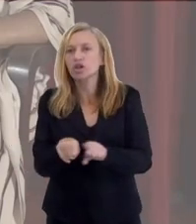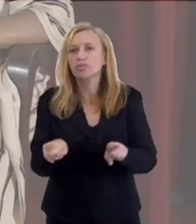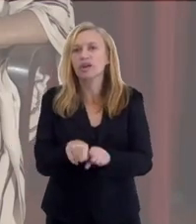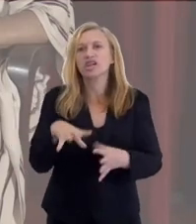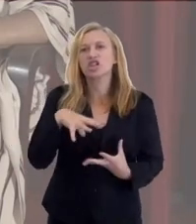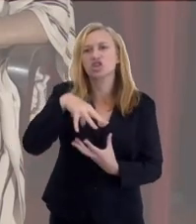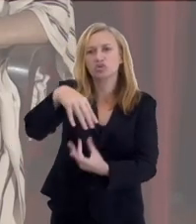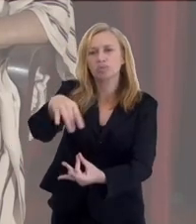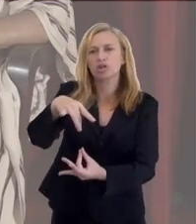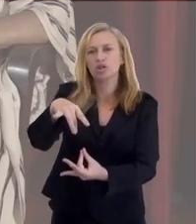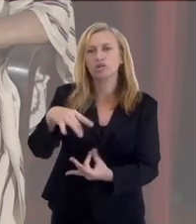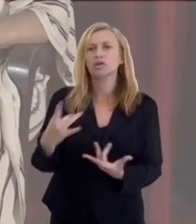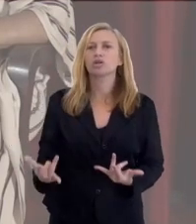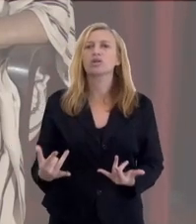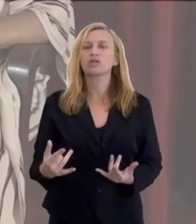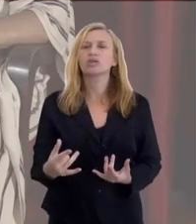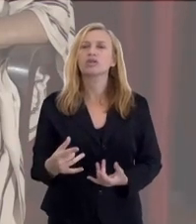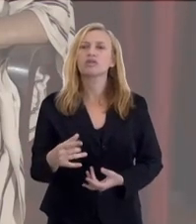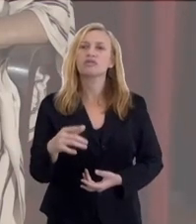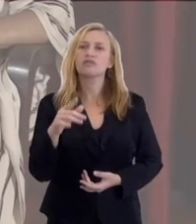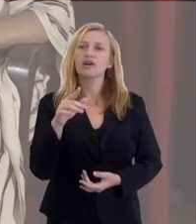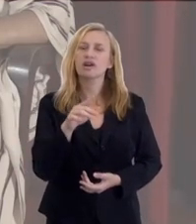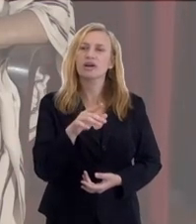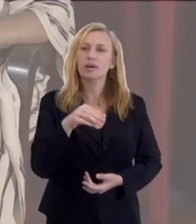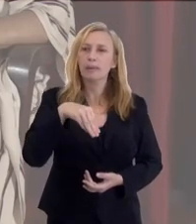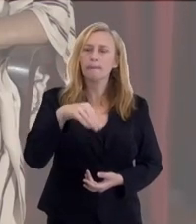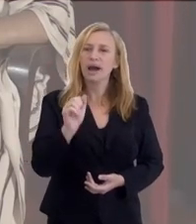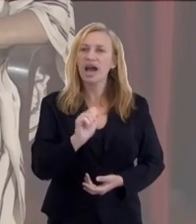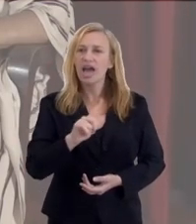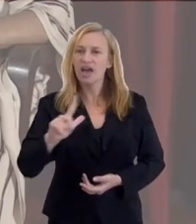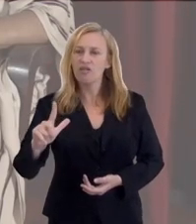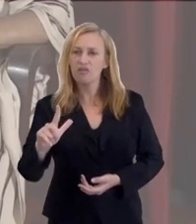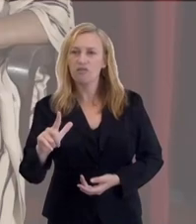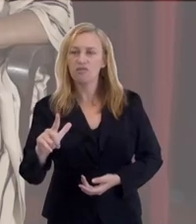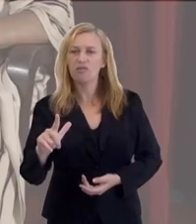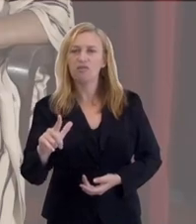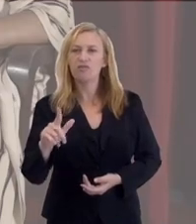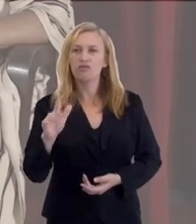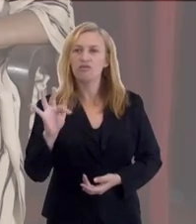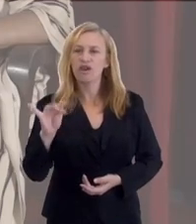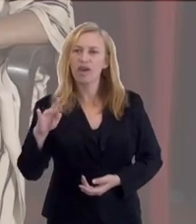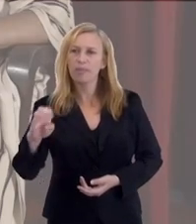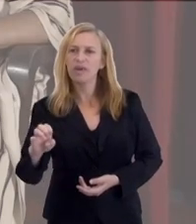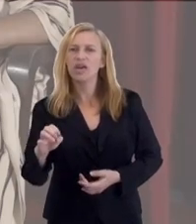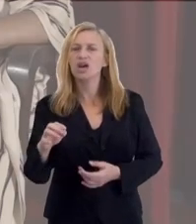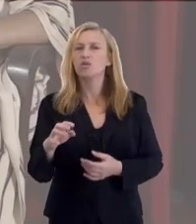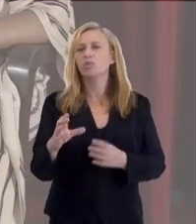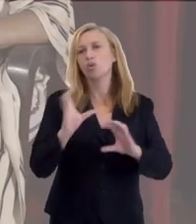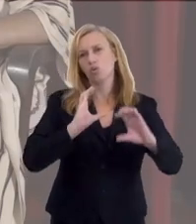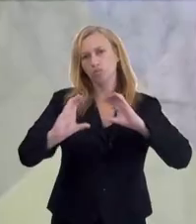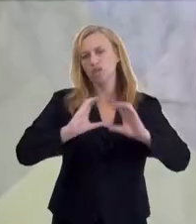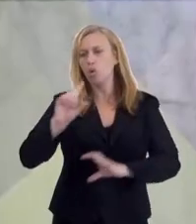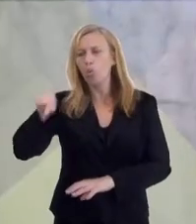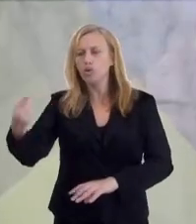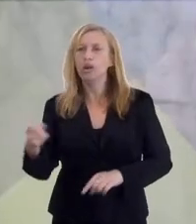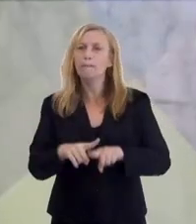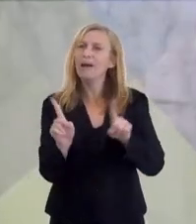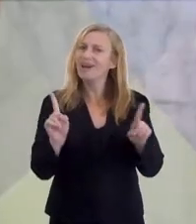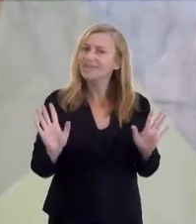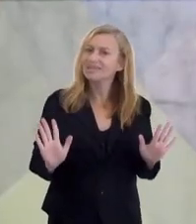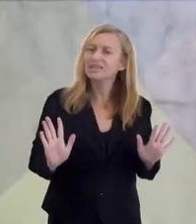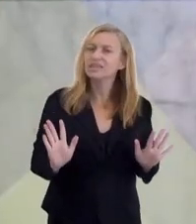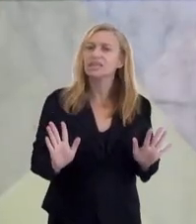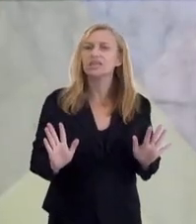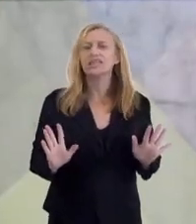Tivemos outras manifestações pontuais através do Grupo Ismael na FEB, outros médiums que receberam uma comunicação